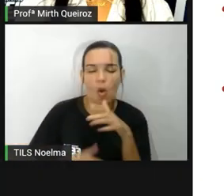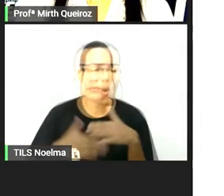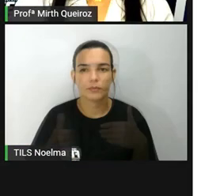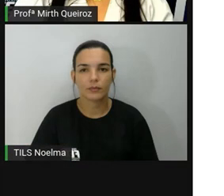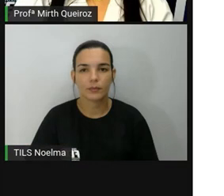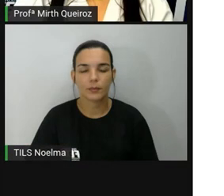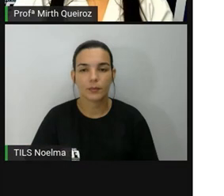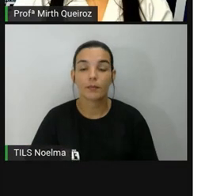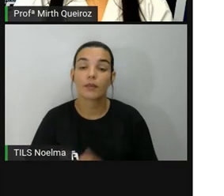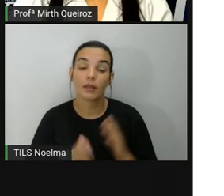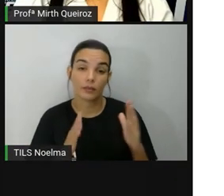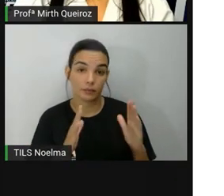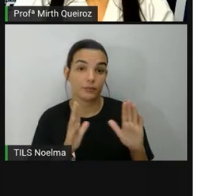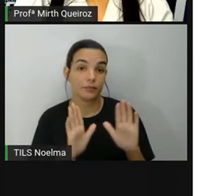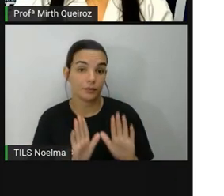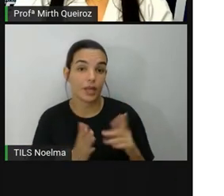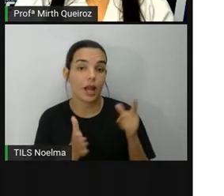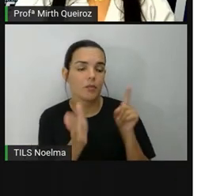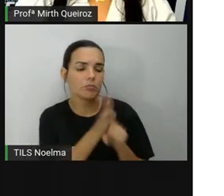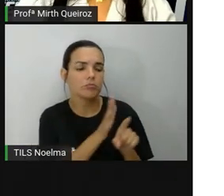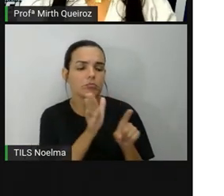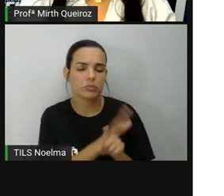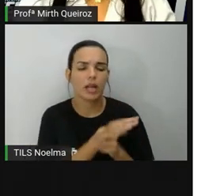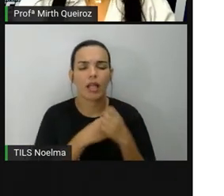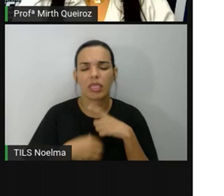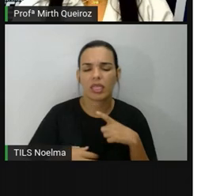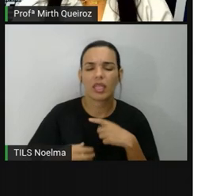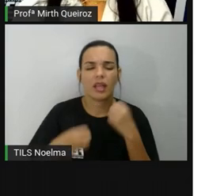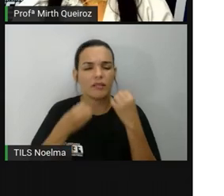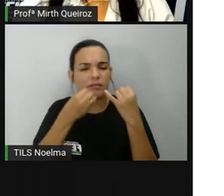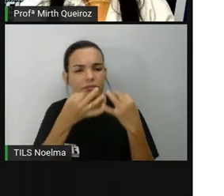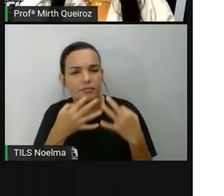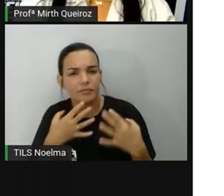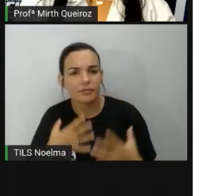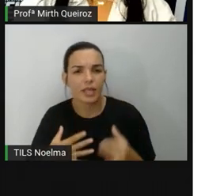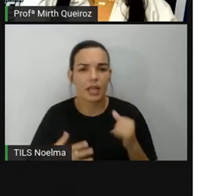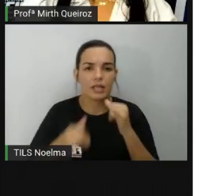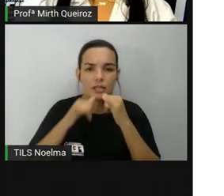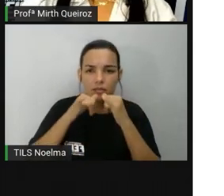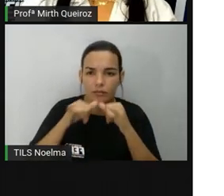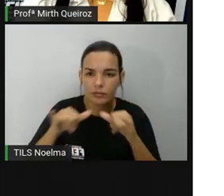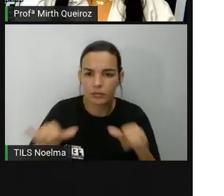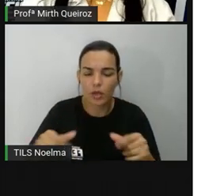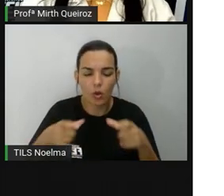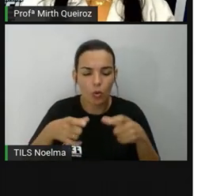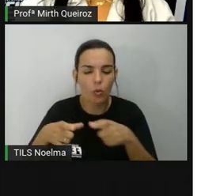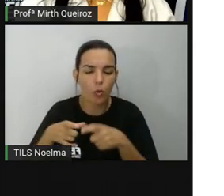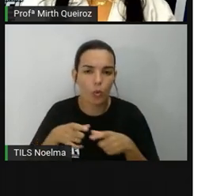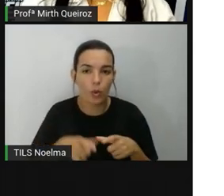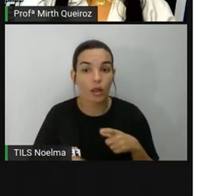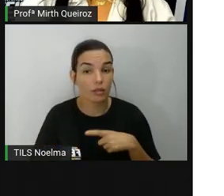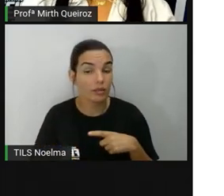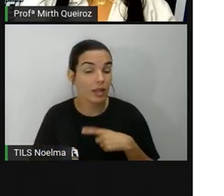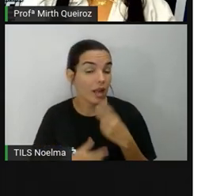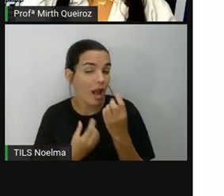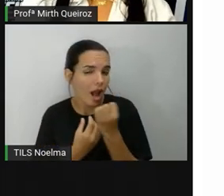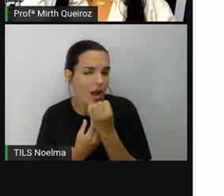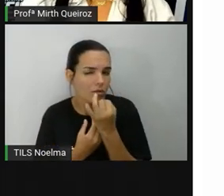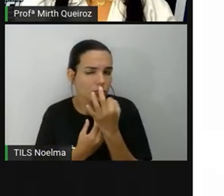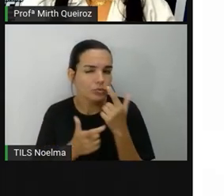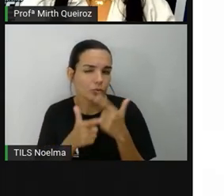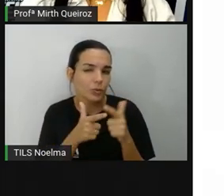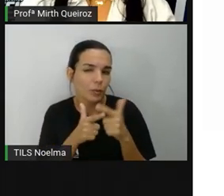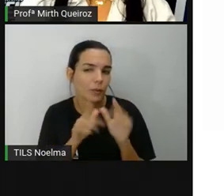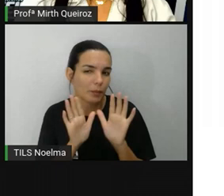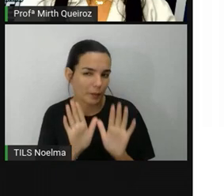local. Através dessas informações de distância, né, e localização, dá para a gente criar alguns probleminhas também